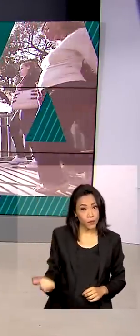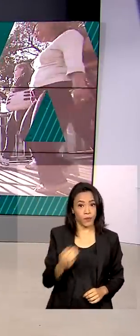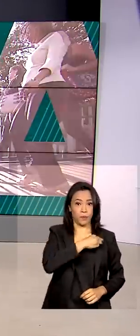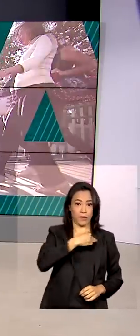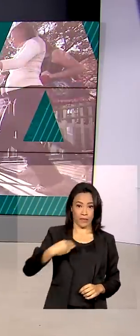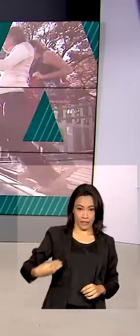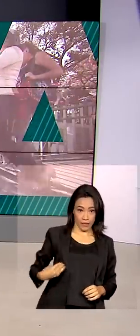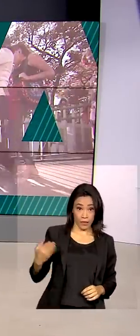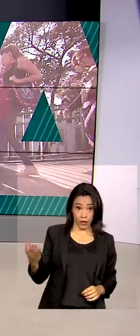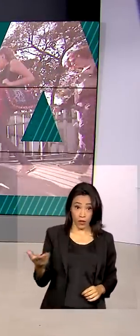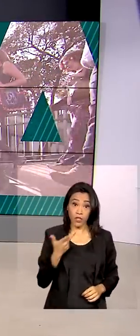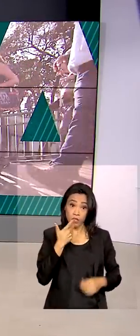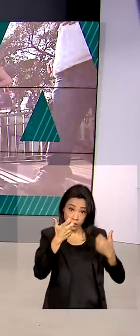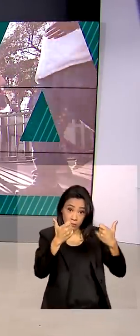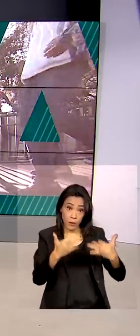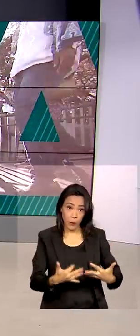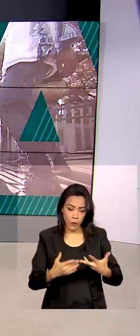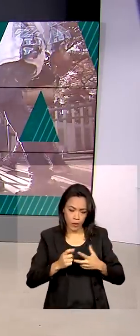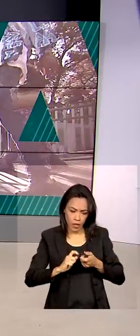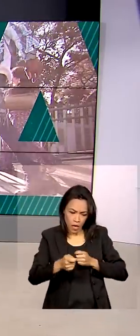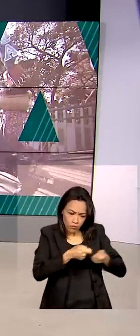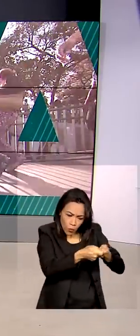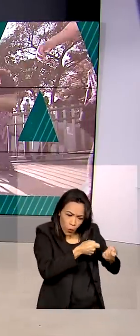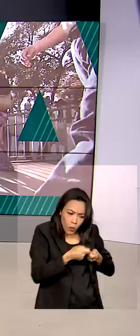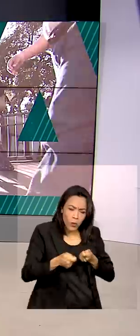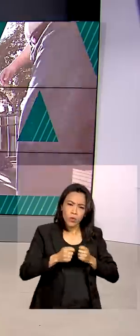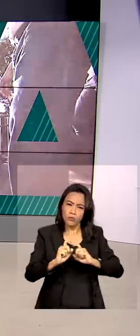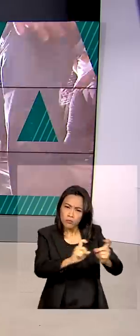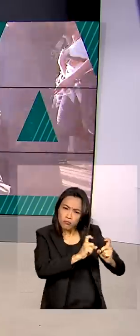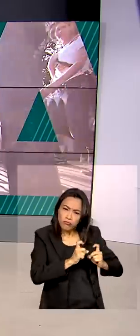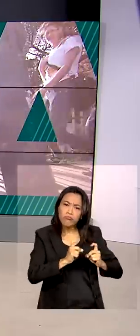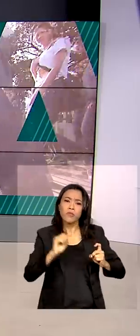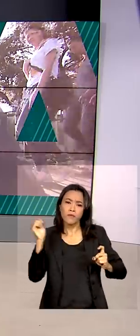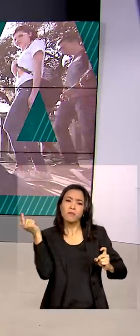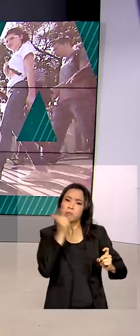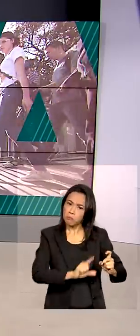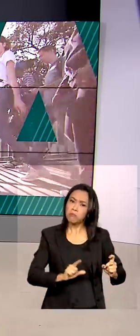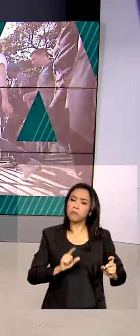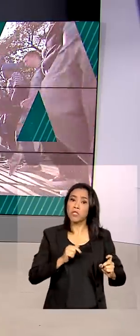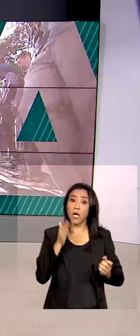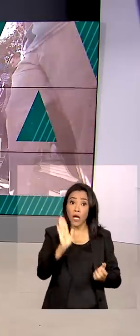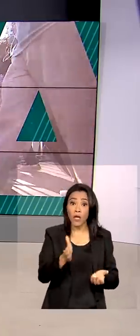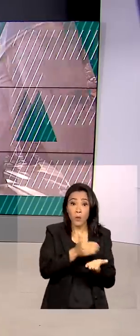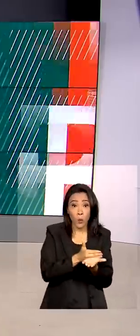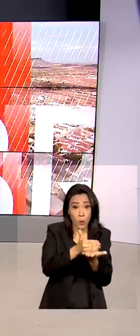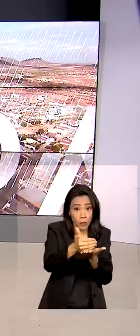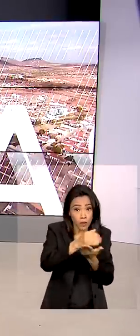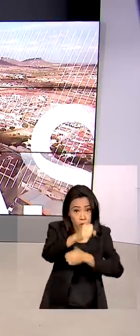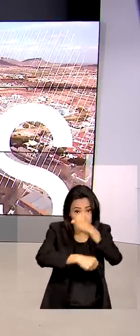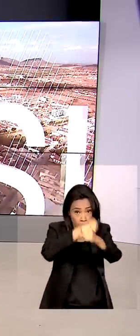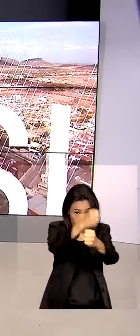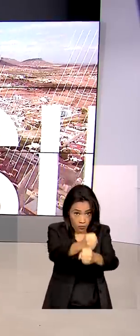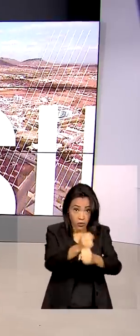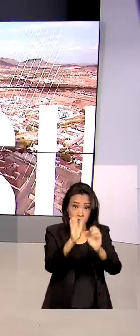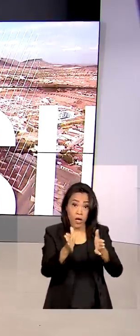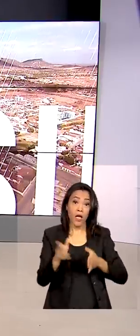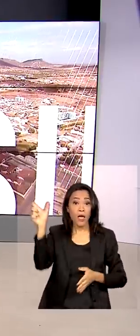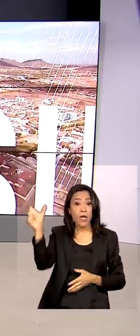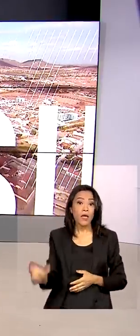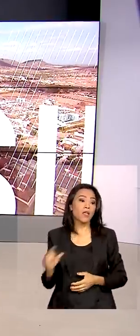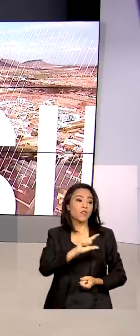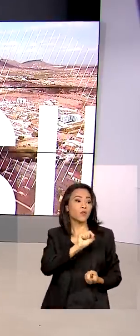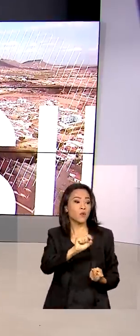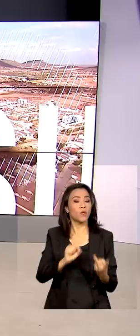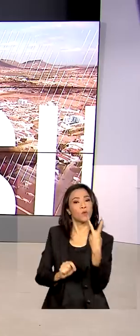sustentabilidade das contas públicas pode ser alcançada já no começo do ano que vem. Fernando Haddad anunciou dois